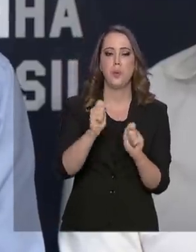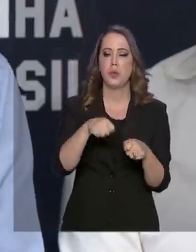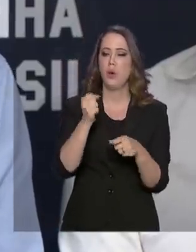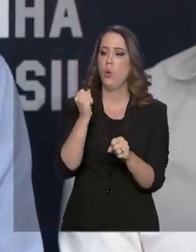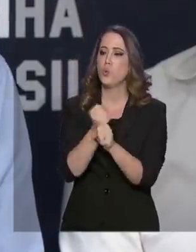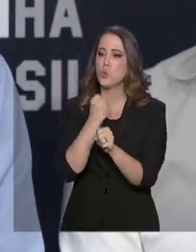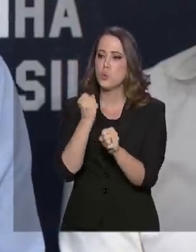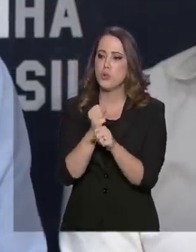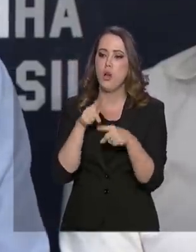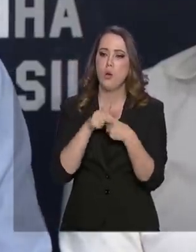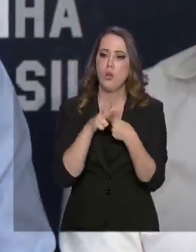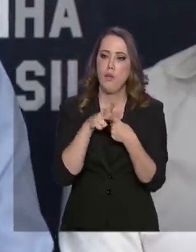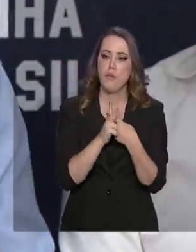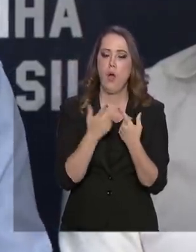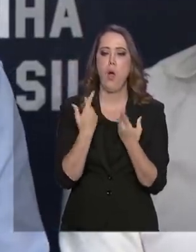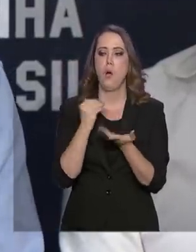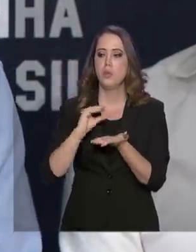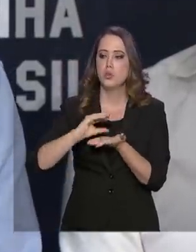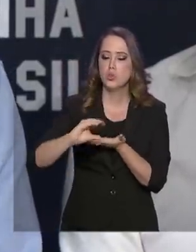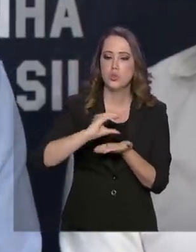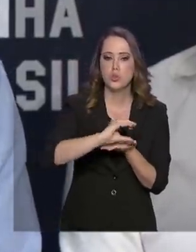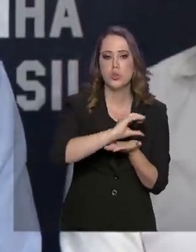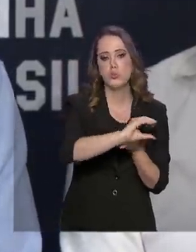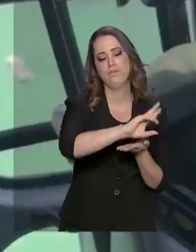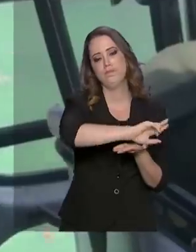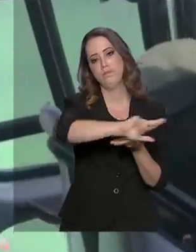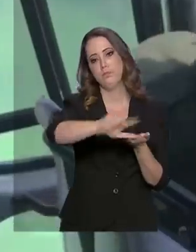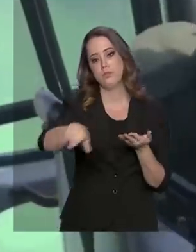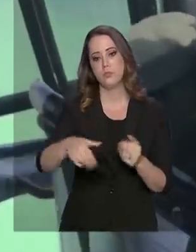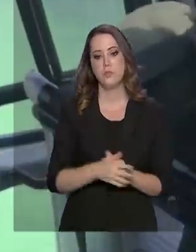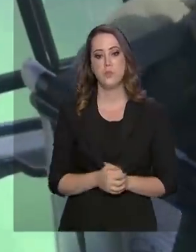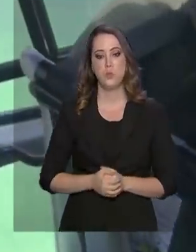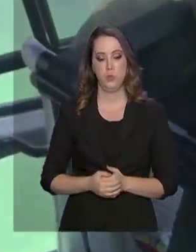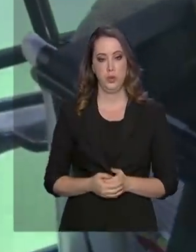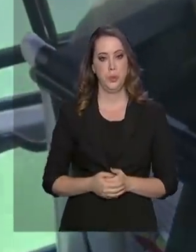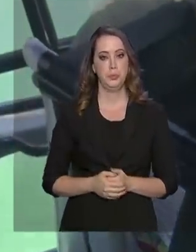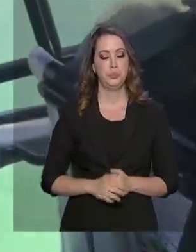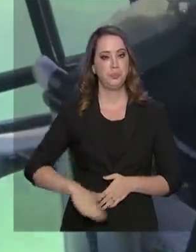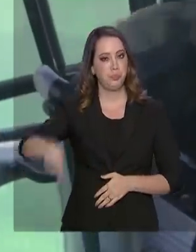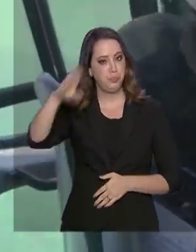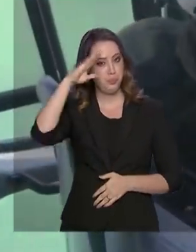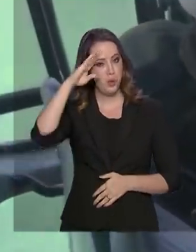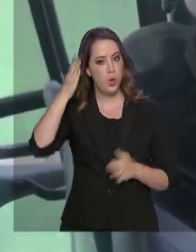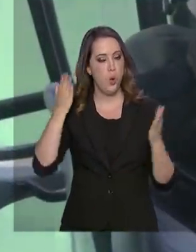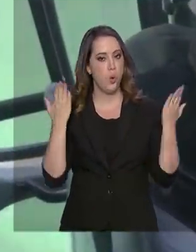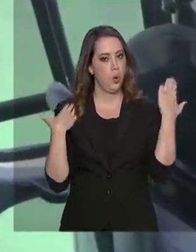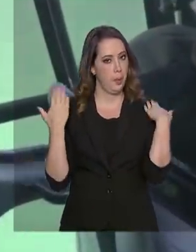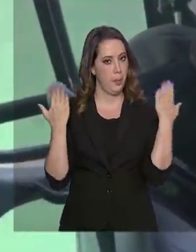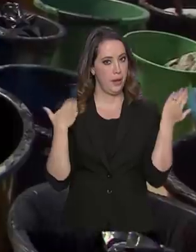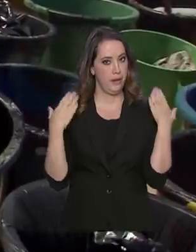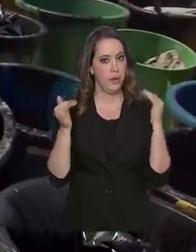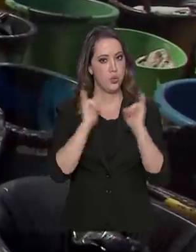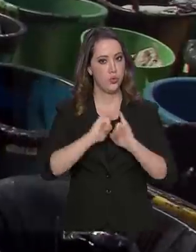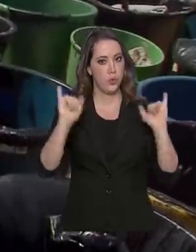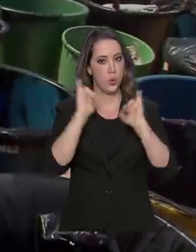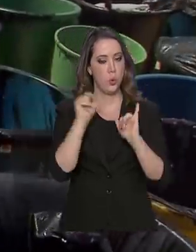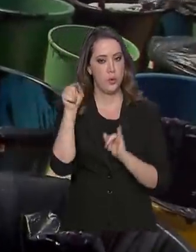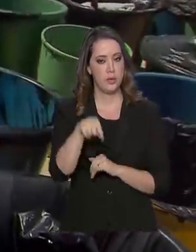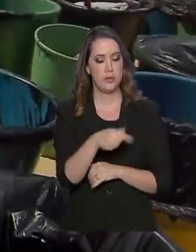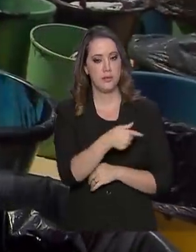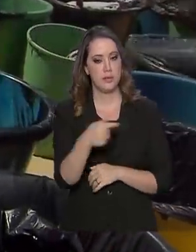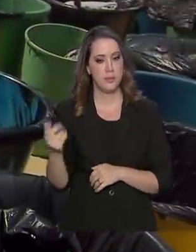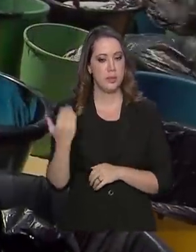reformas e investimentos de diversa natureza. A Marinha divulgou esta semana que foram recolhidas mais de